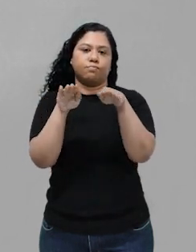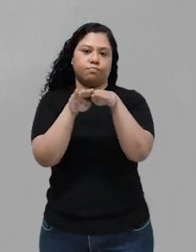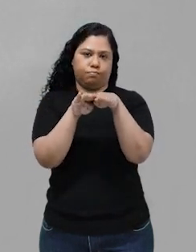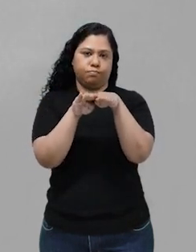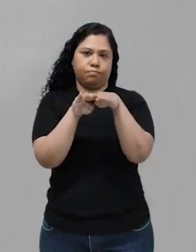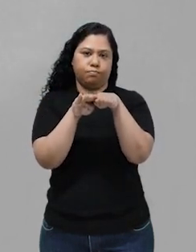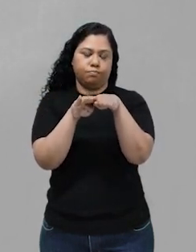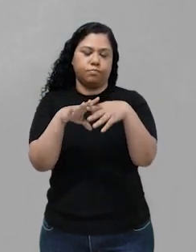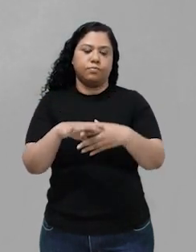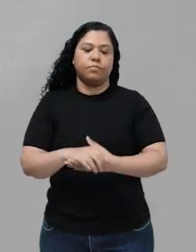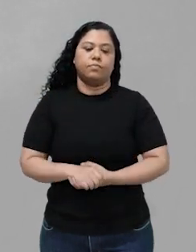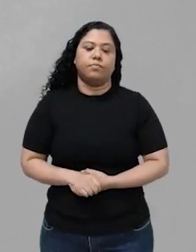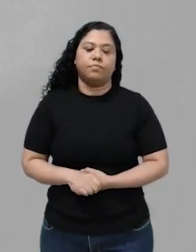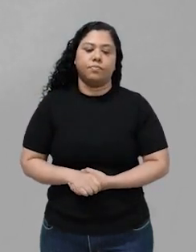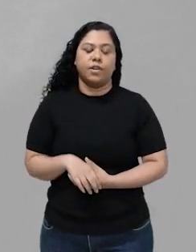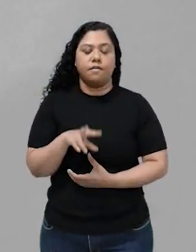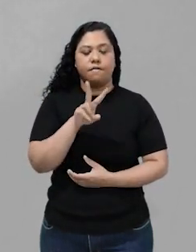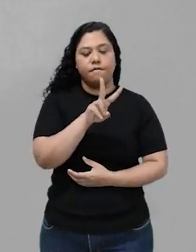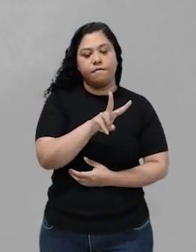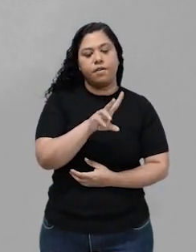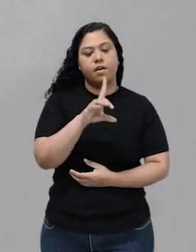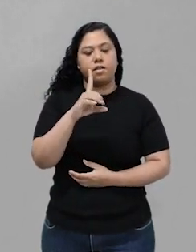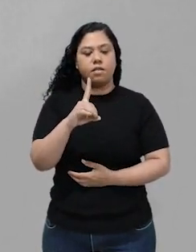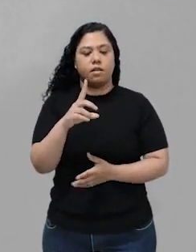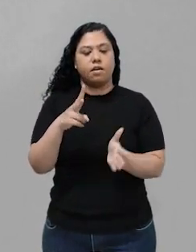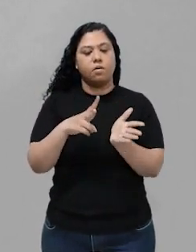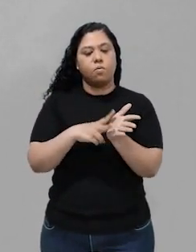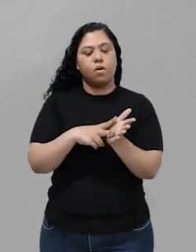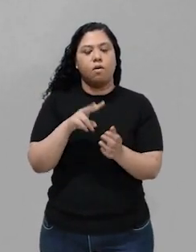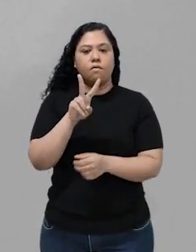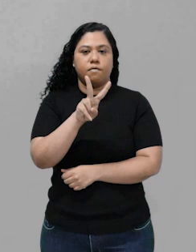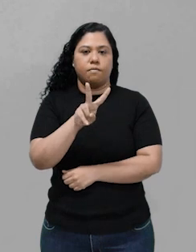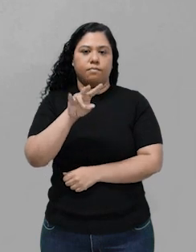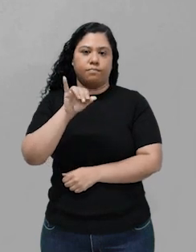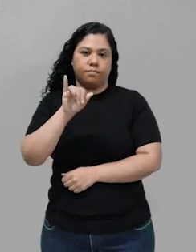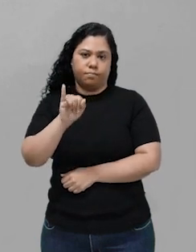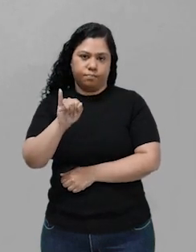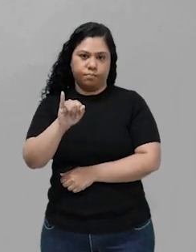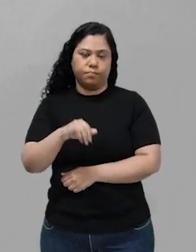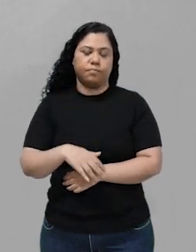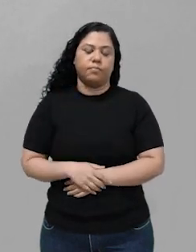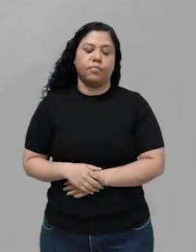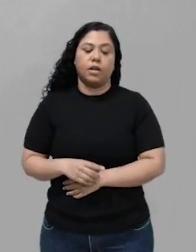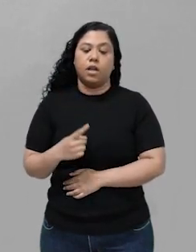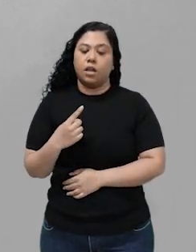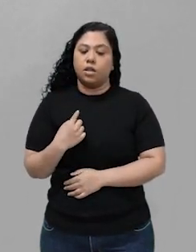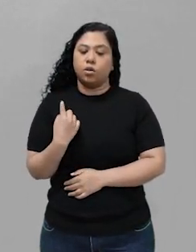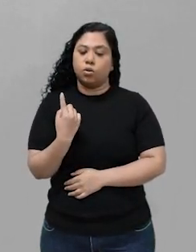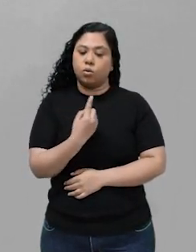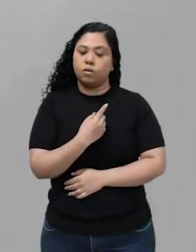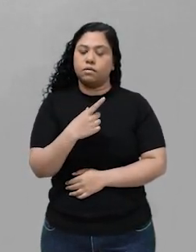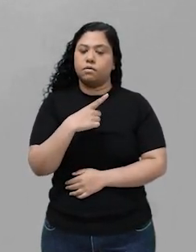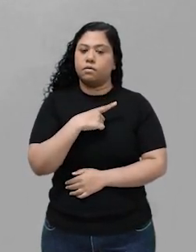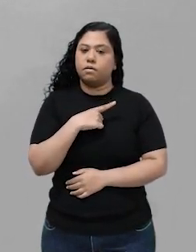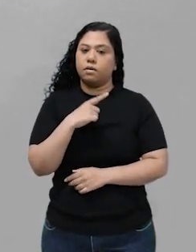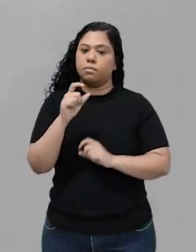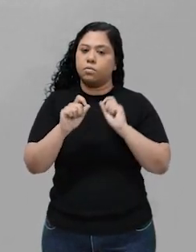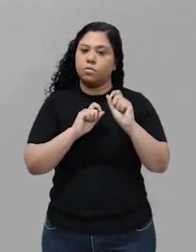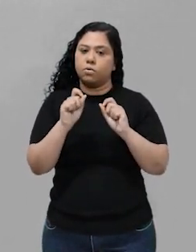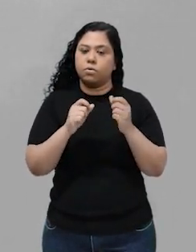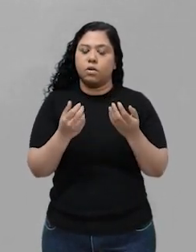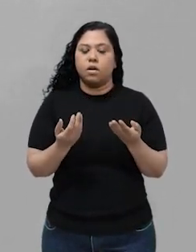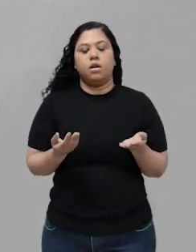velocidades se igualam, ou seja, Vd igual a Vi, nós chegamos ao equilíbrio, nós